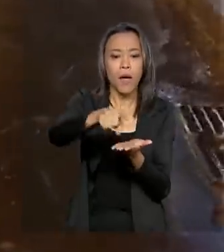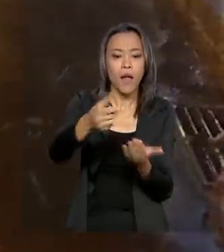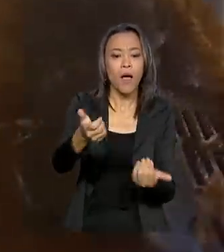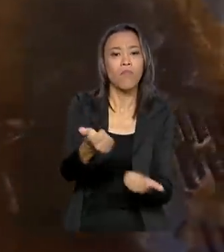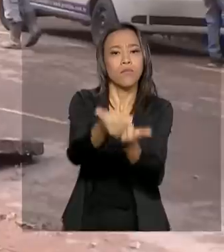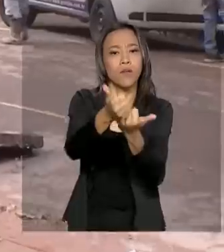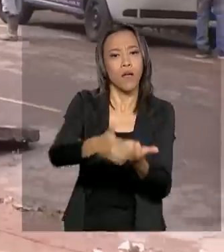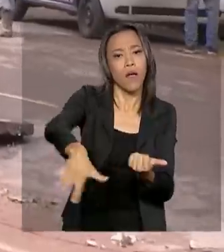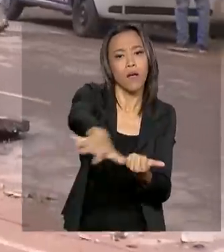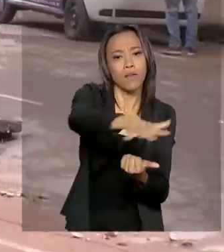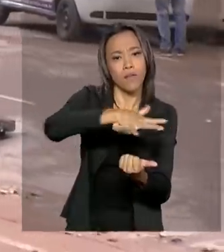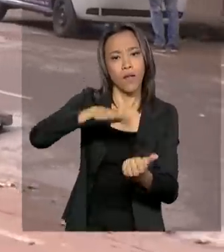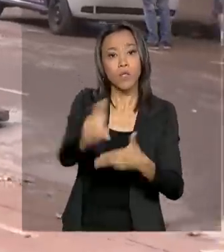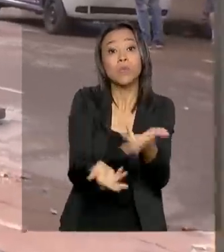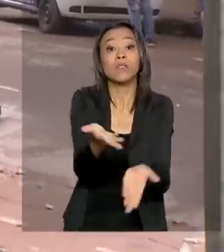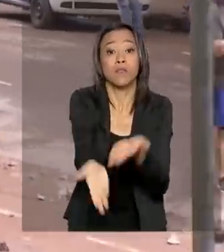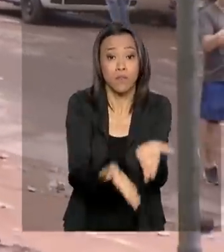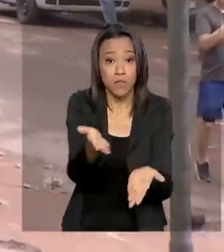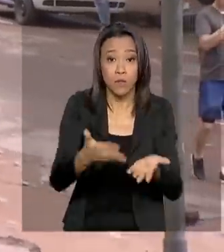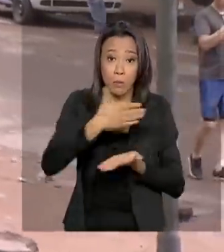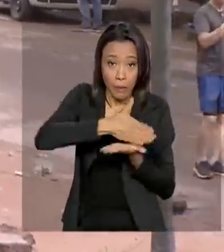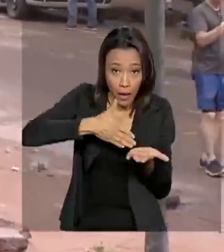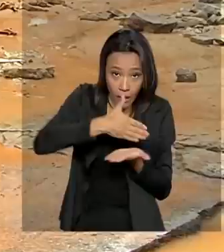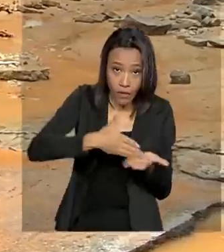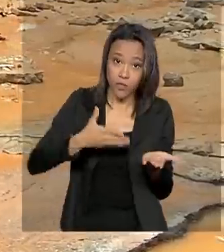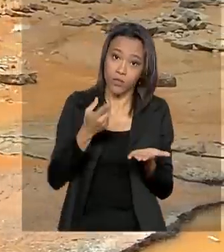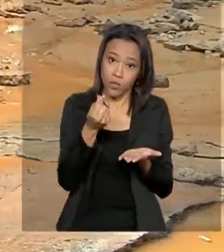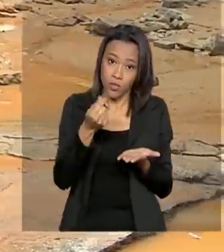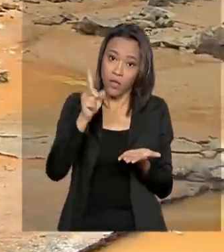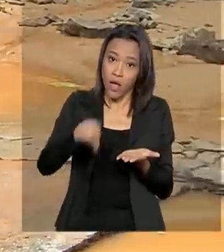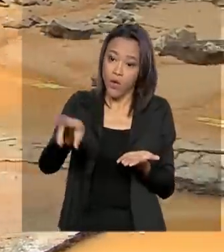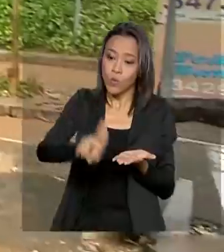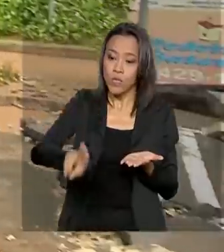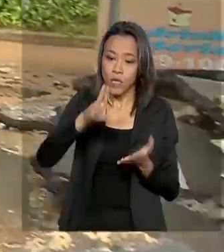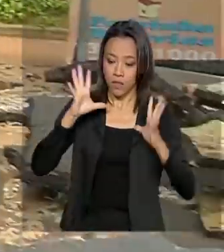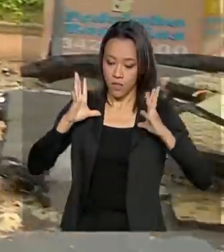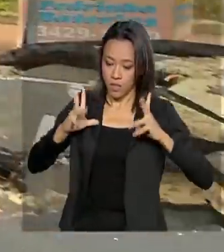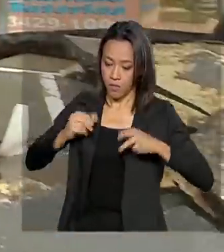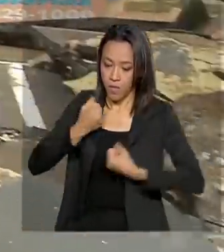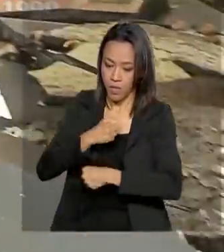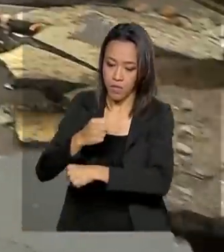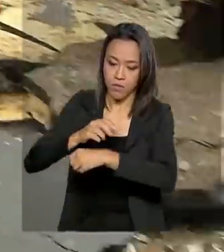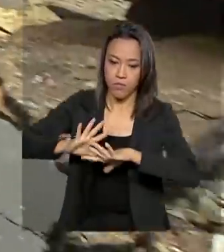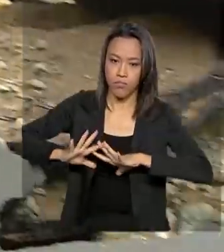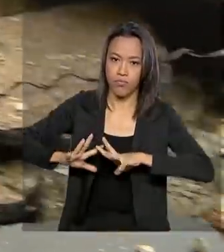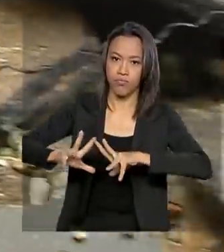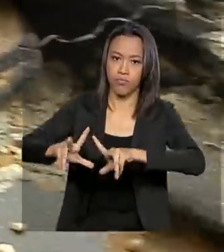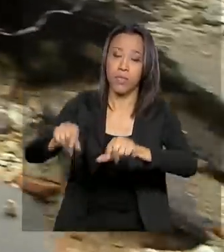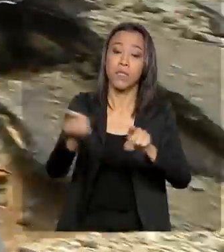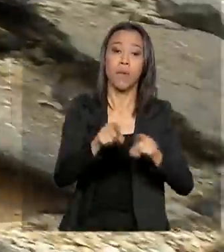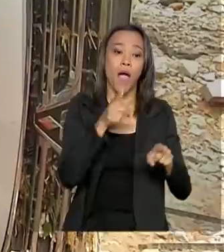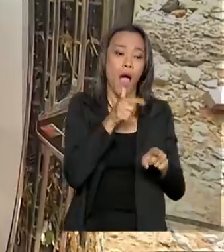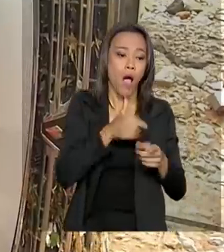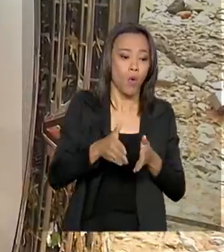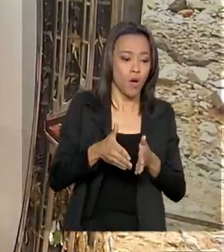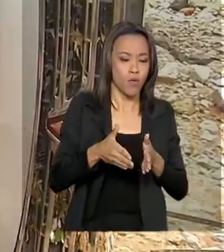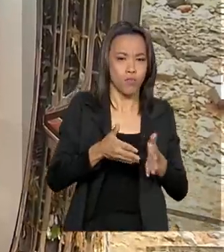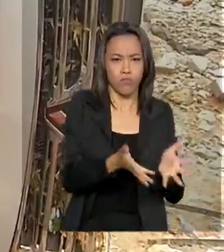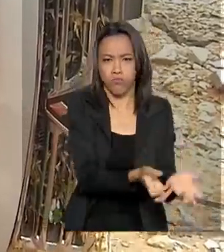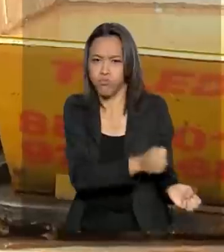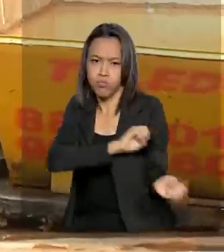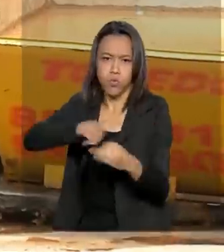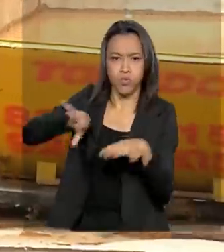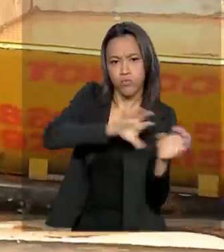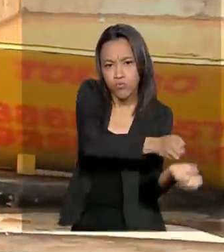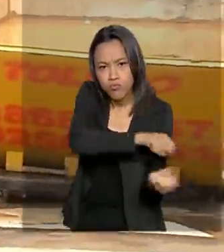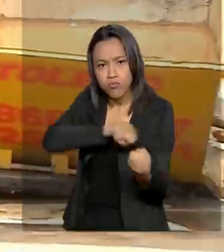Horizonte. Parte dos recursos será usada na limpeza, na recuperação do sistema de drenagem e na pavimentação